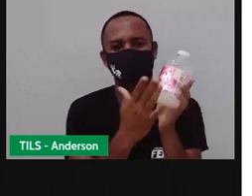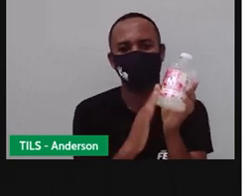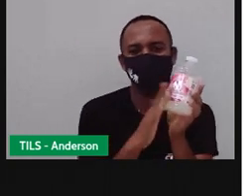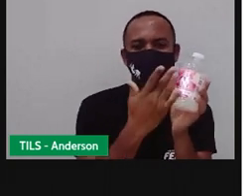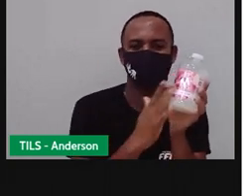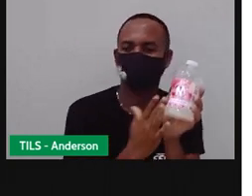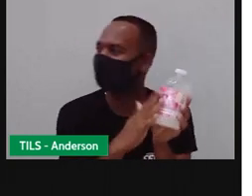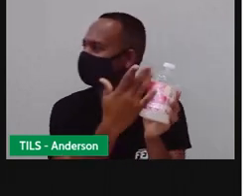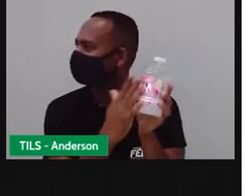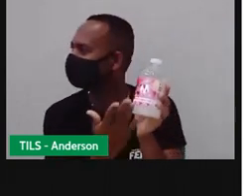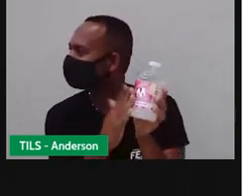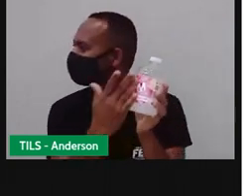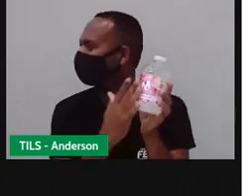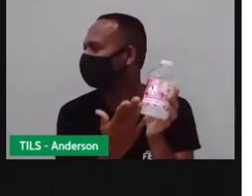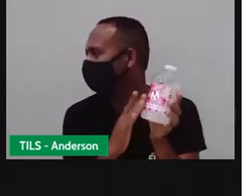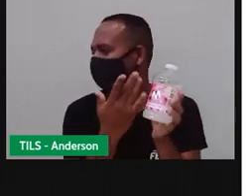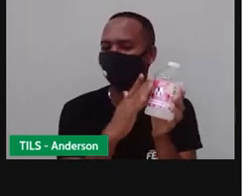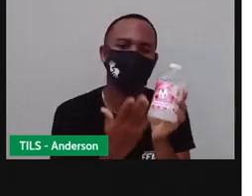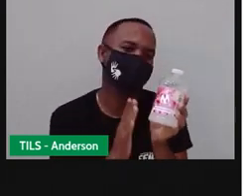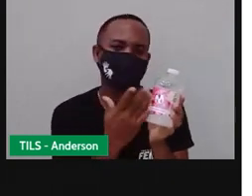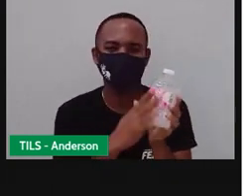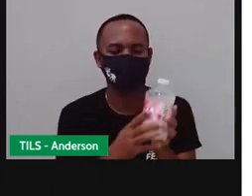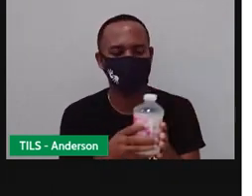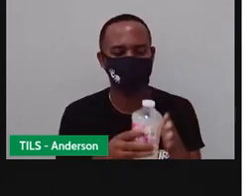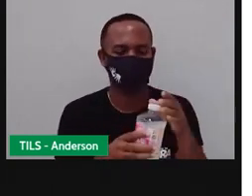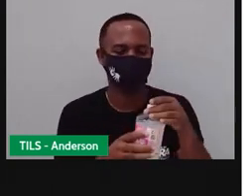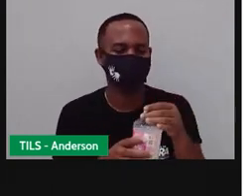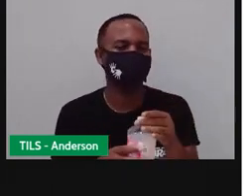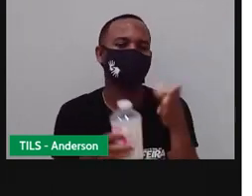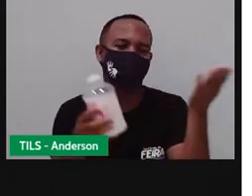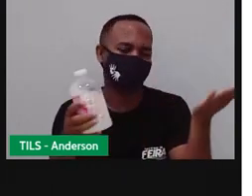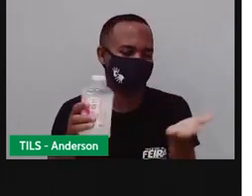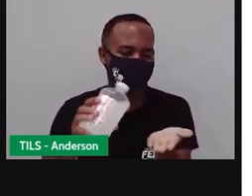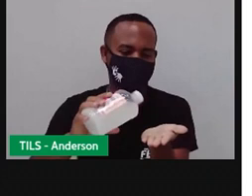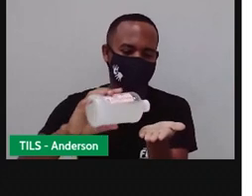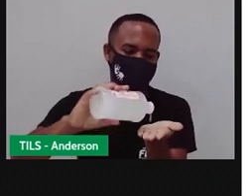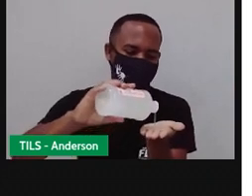Lava... Tem que sair em ritmo de Pai de Serra. Agora... É, que já é São João, Anderson.